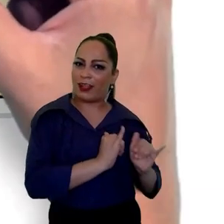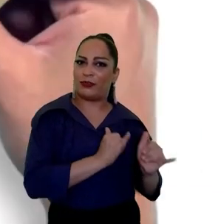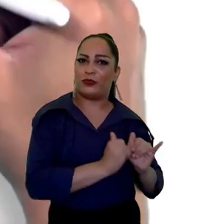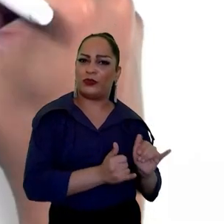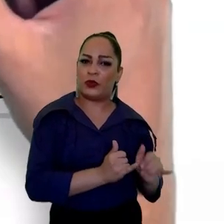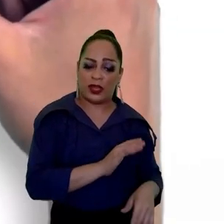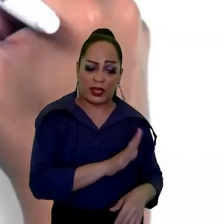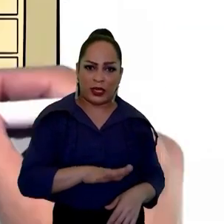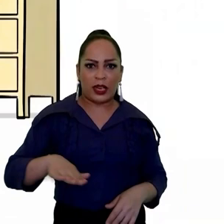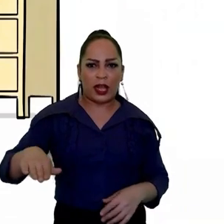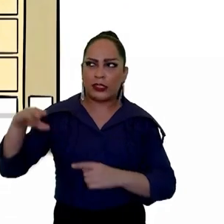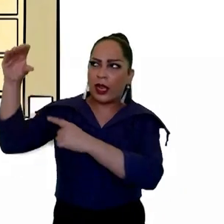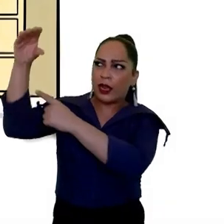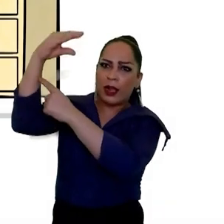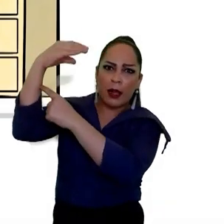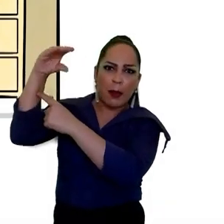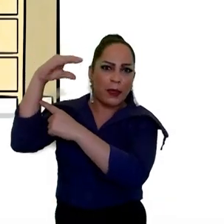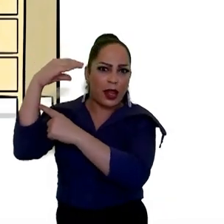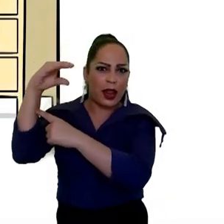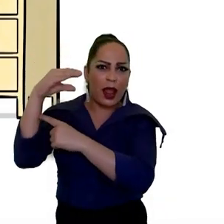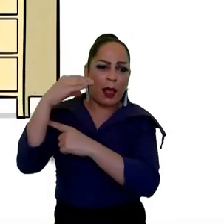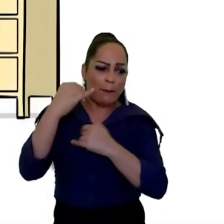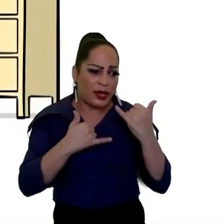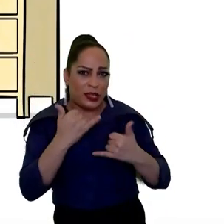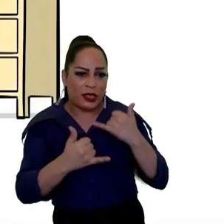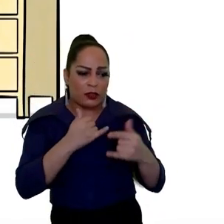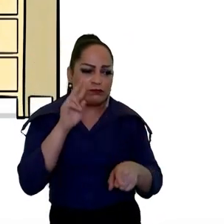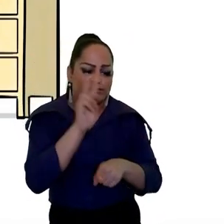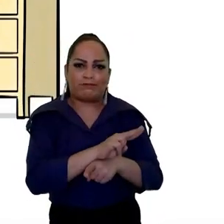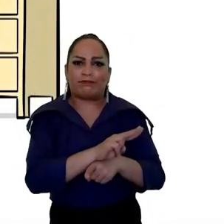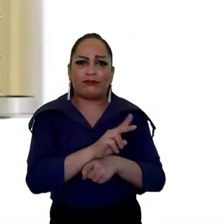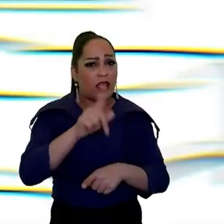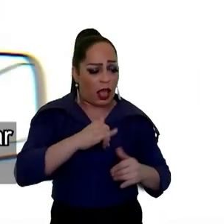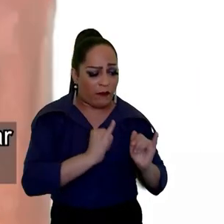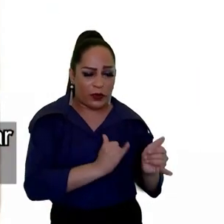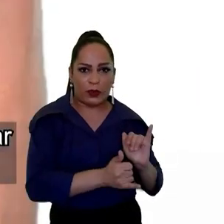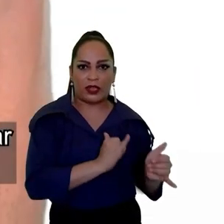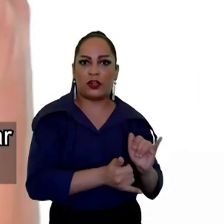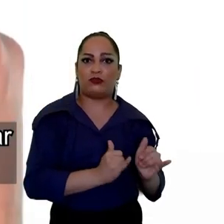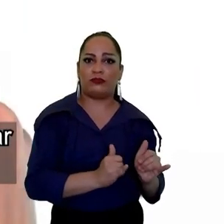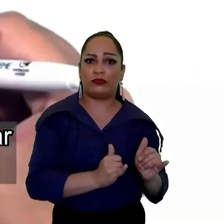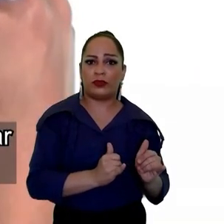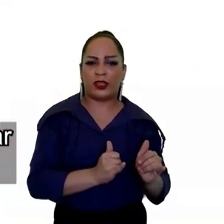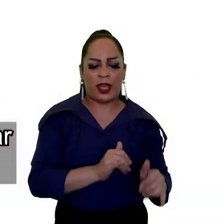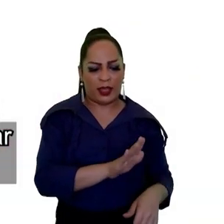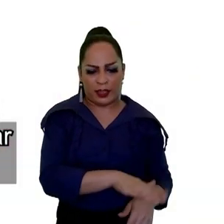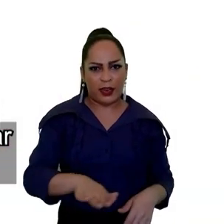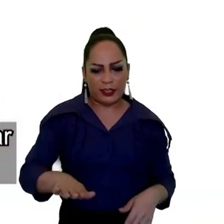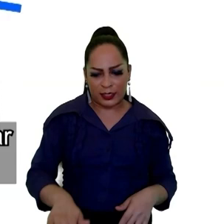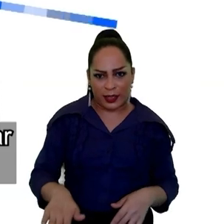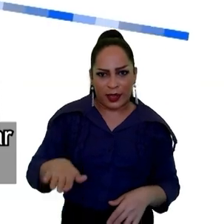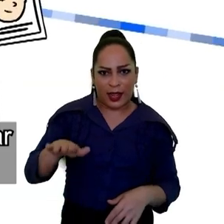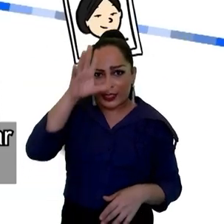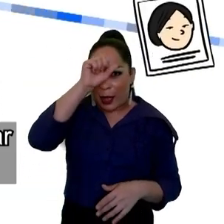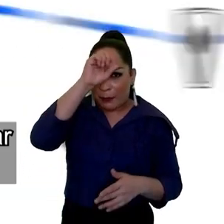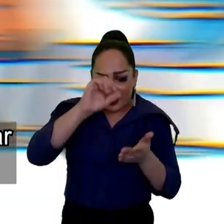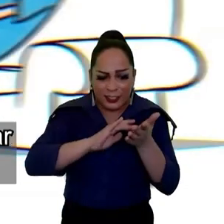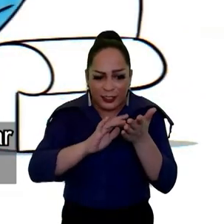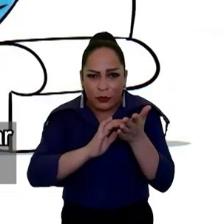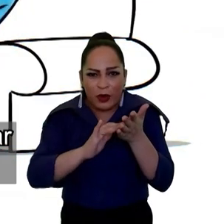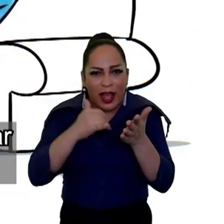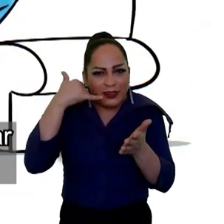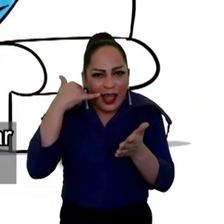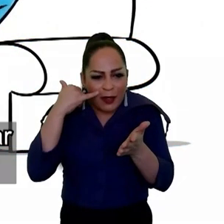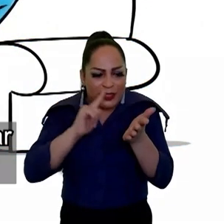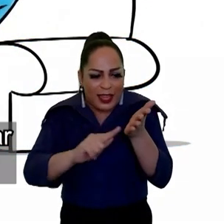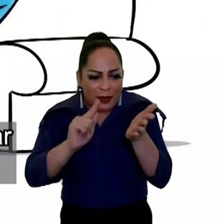Crianças são observadas por câmeras e brinquedos. Isso, são dados. Quando as crianças crescem, aprendem a usar celulares e